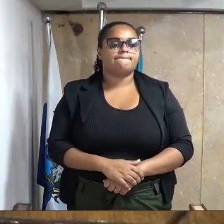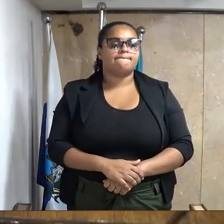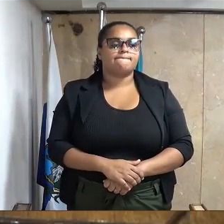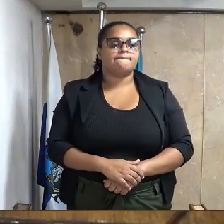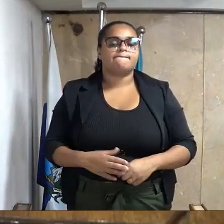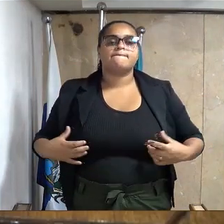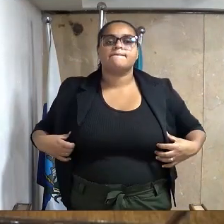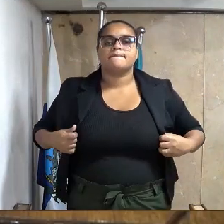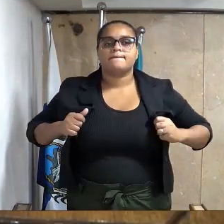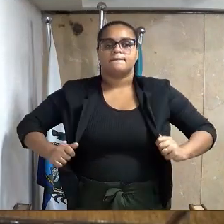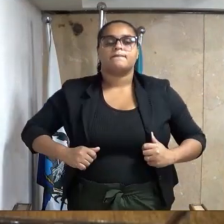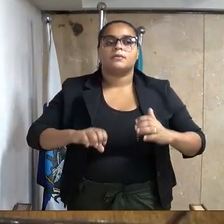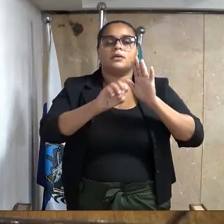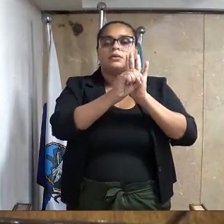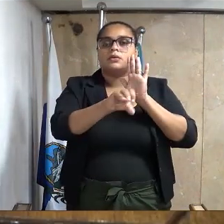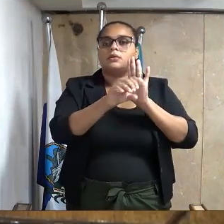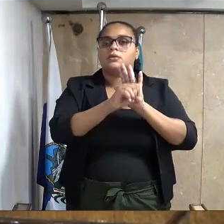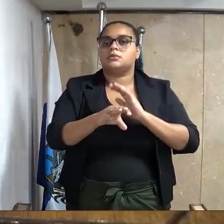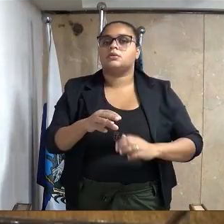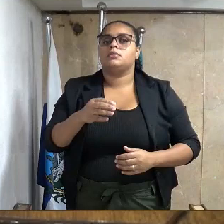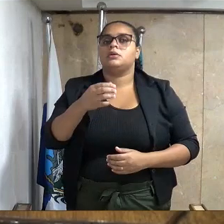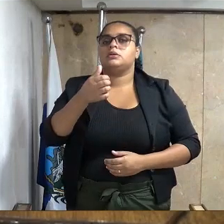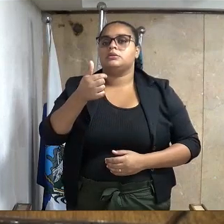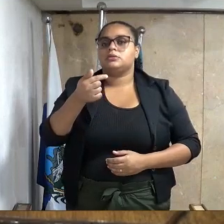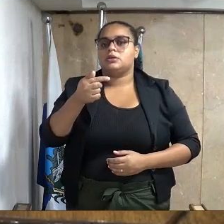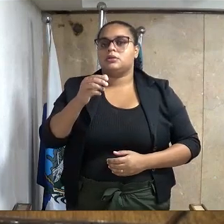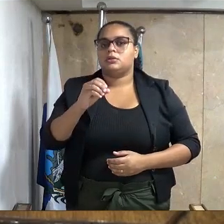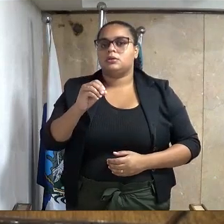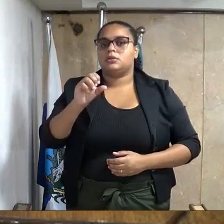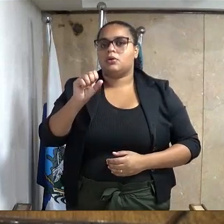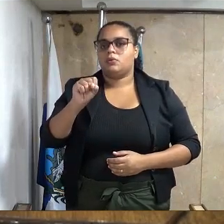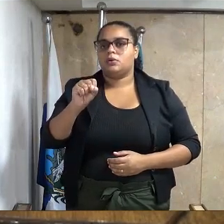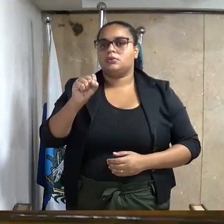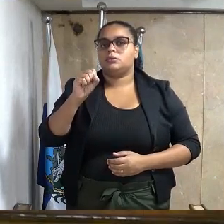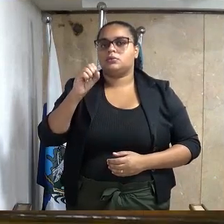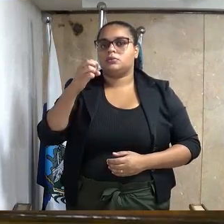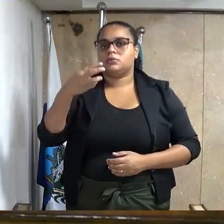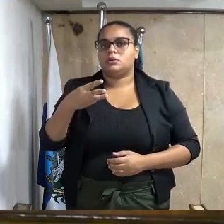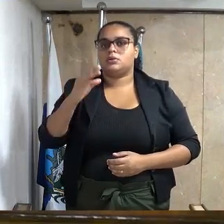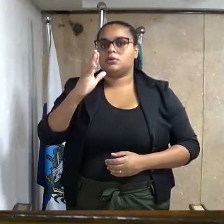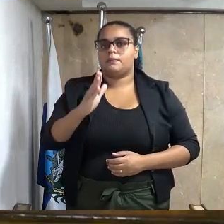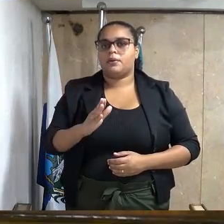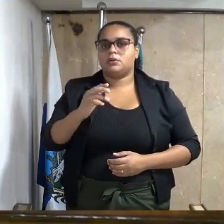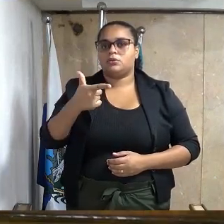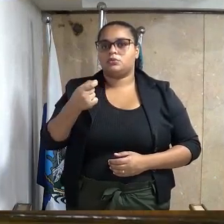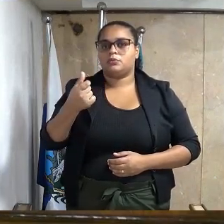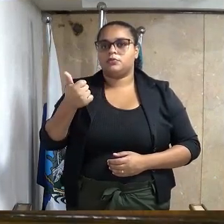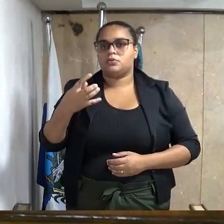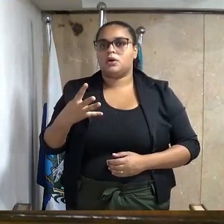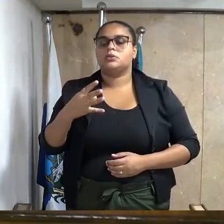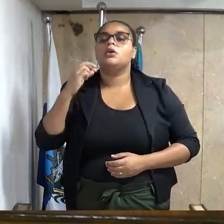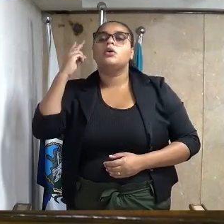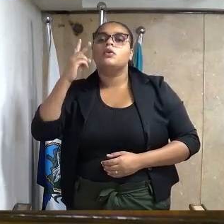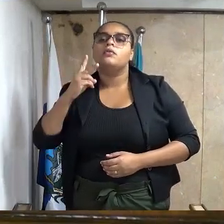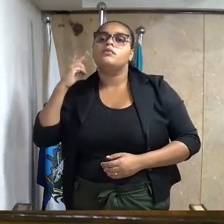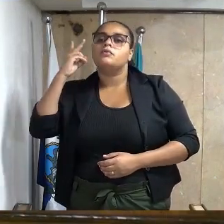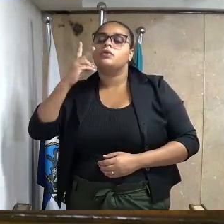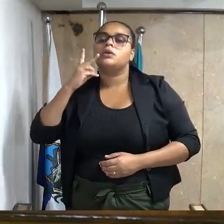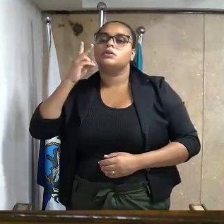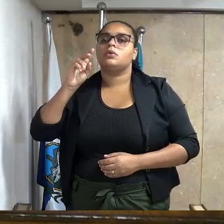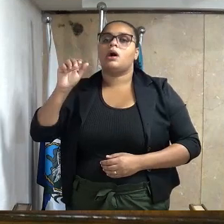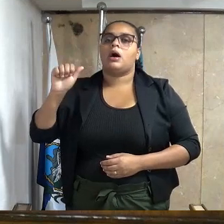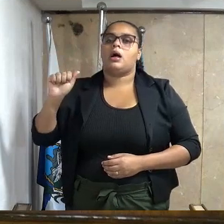Indicação número 7086, barra 2024, do excelente senhor vereador, Alex Francisco